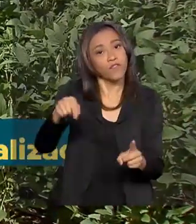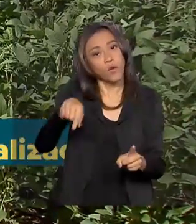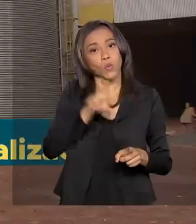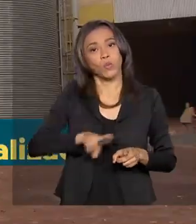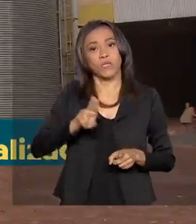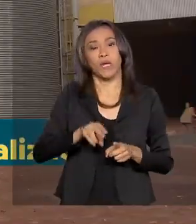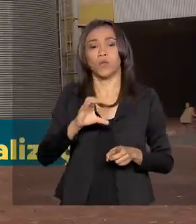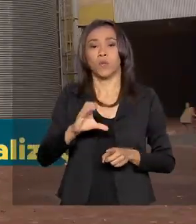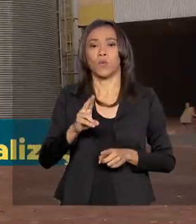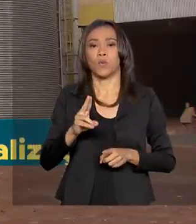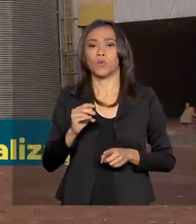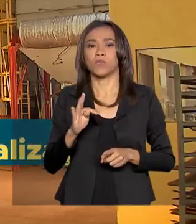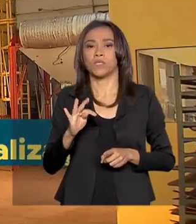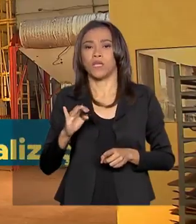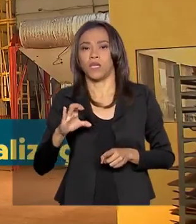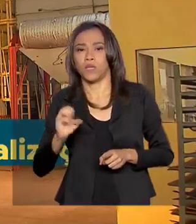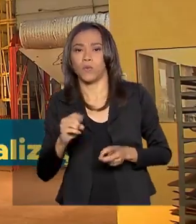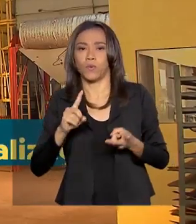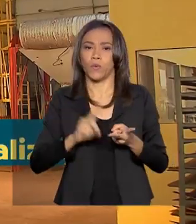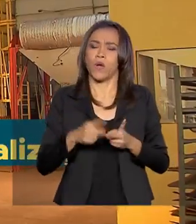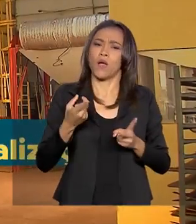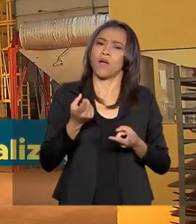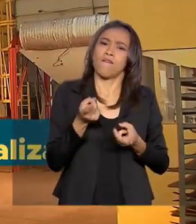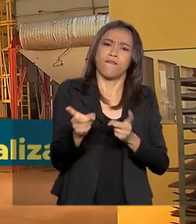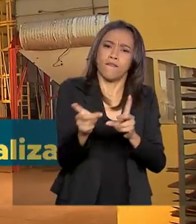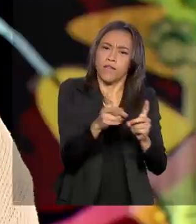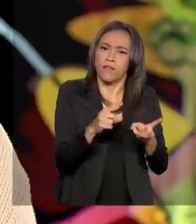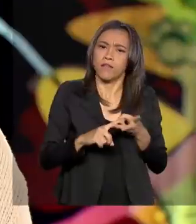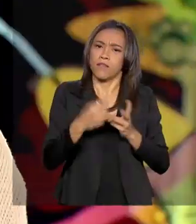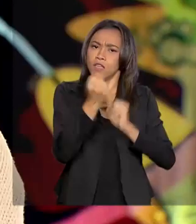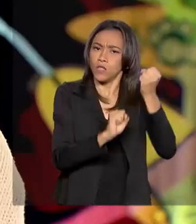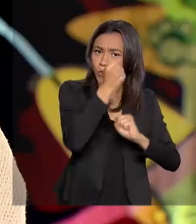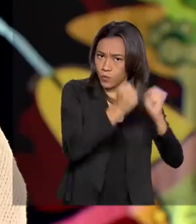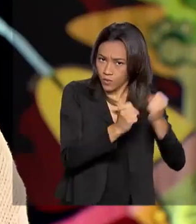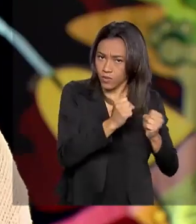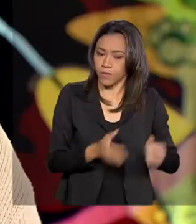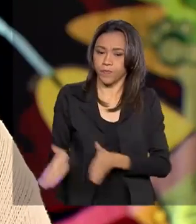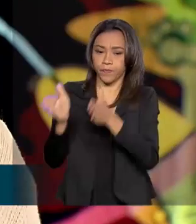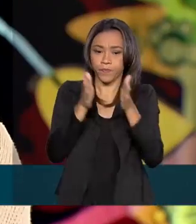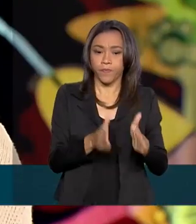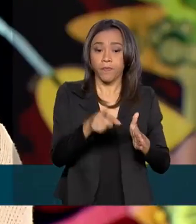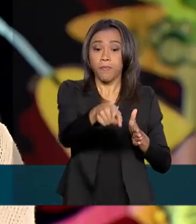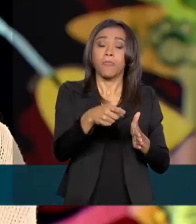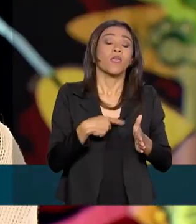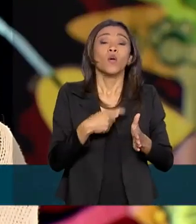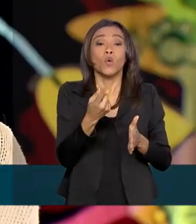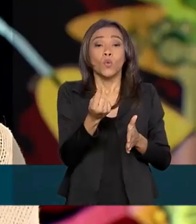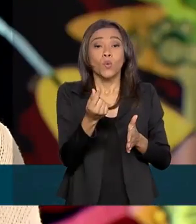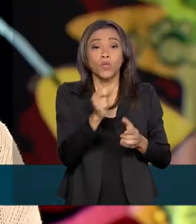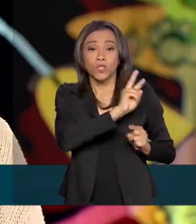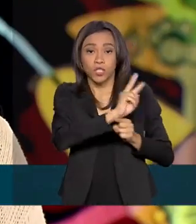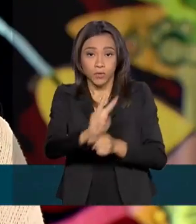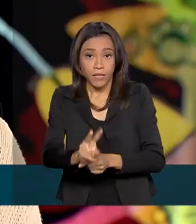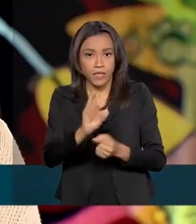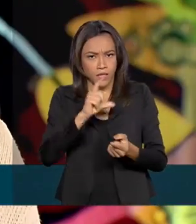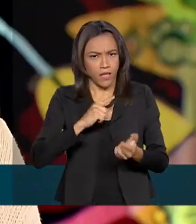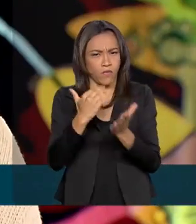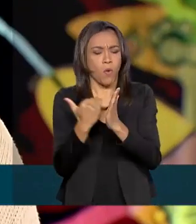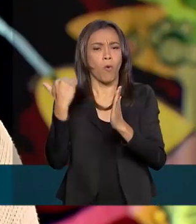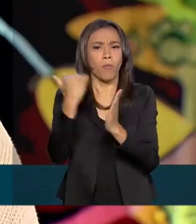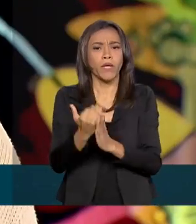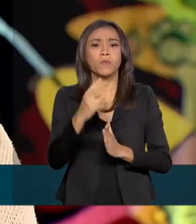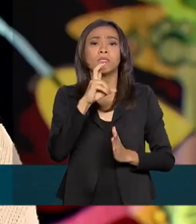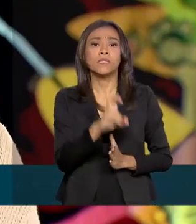custeio, comercialização e industrialização. Os empréstimos para custear a safra tiveram um aumento de 5%